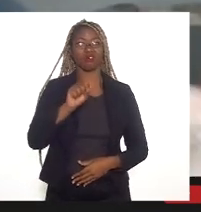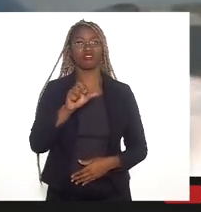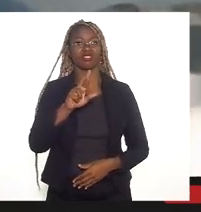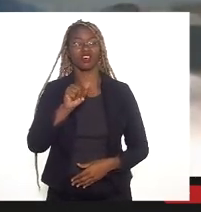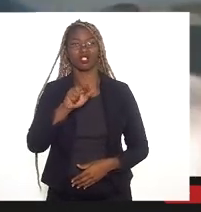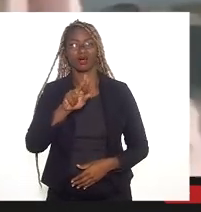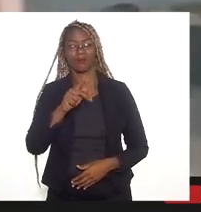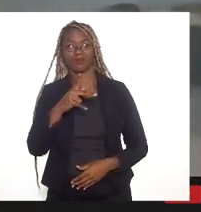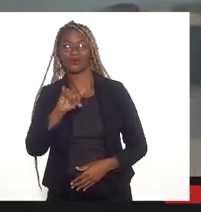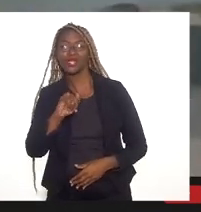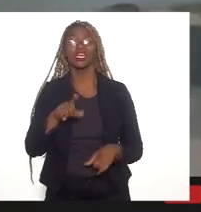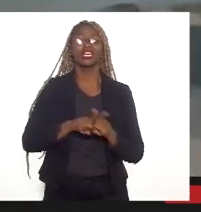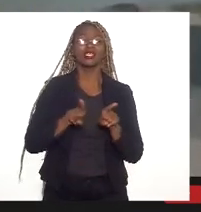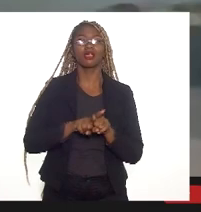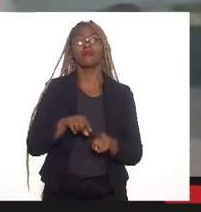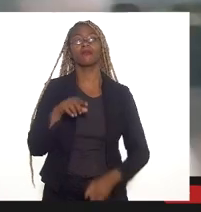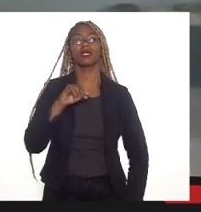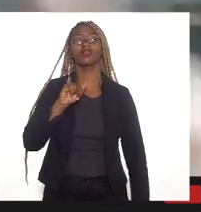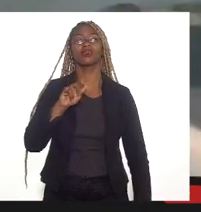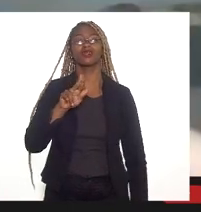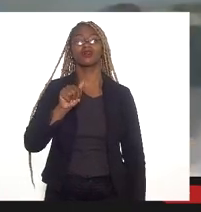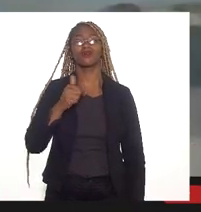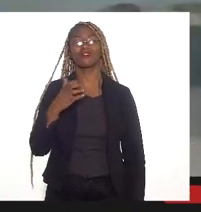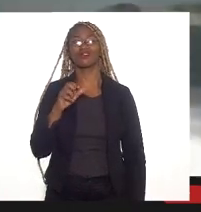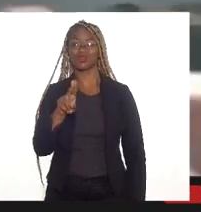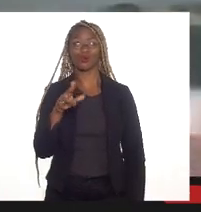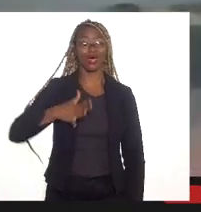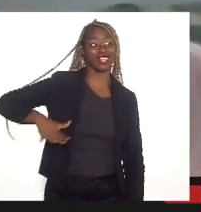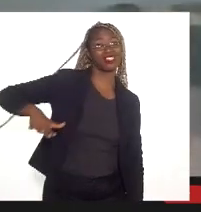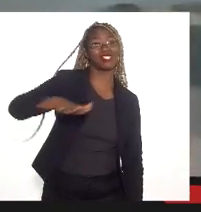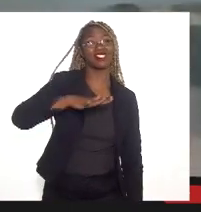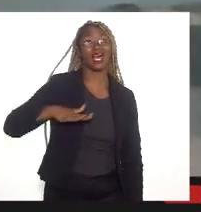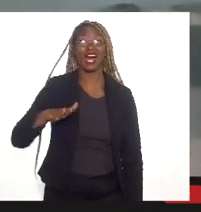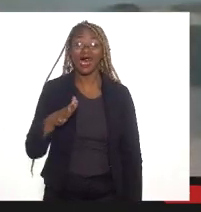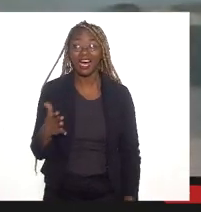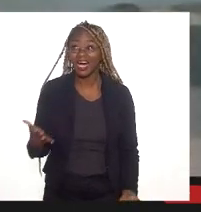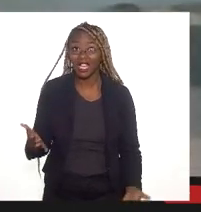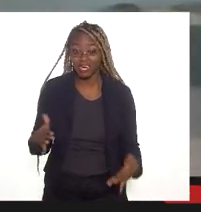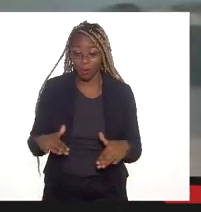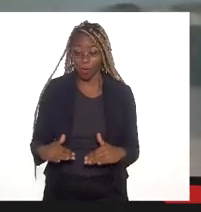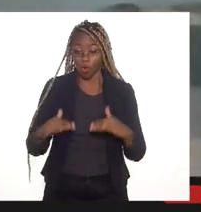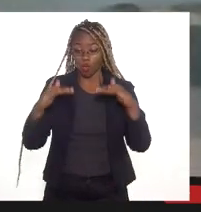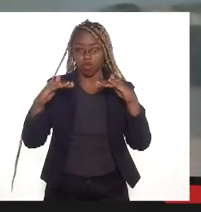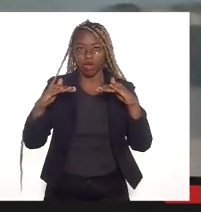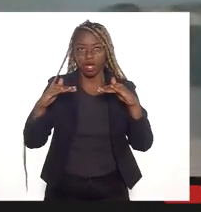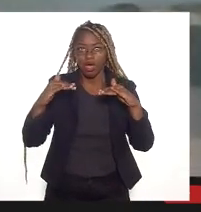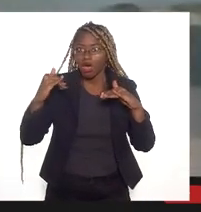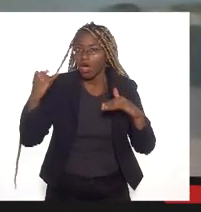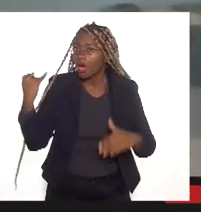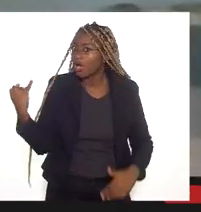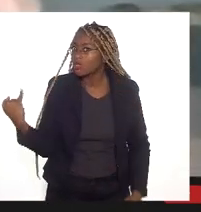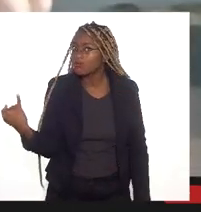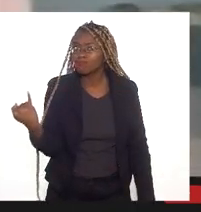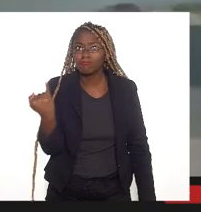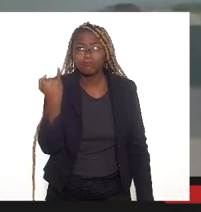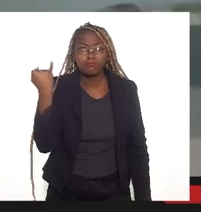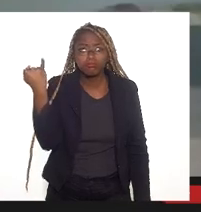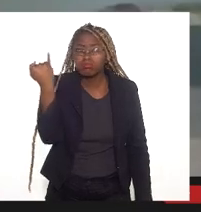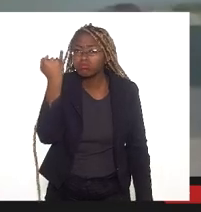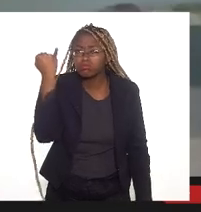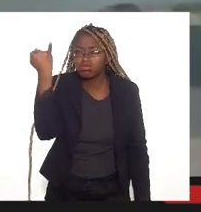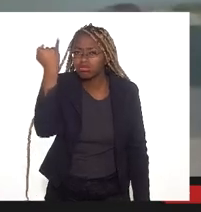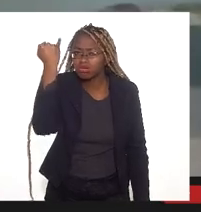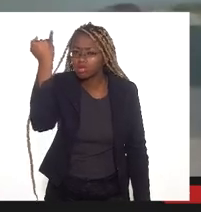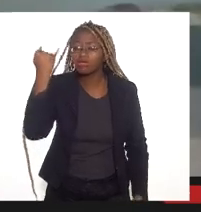Iguaçu, essa área de brejo, essa área de alagados, ela é fundamental. Por quê?